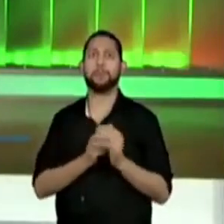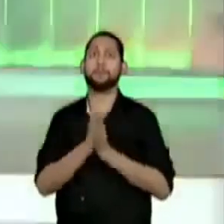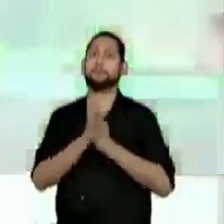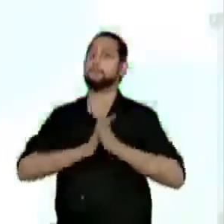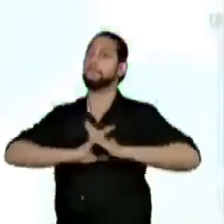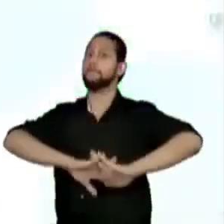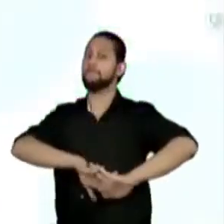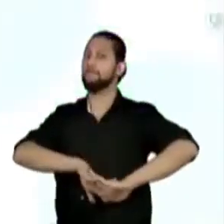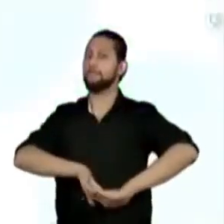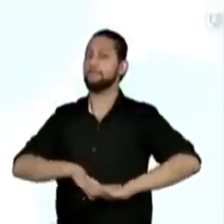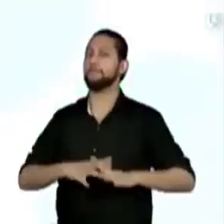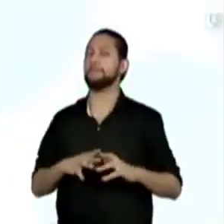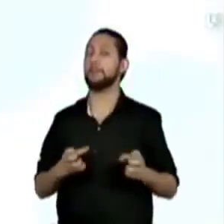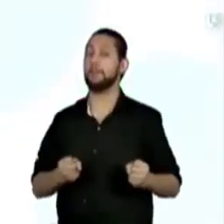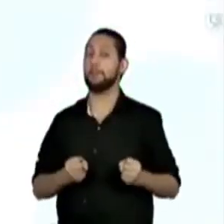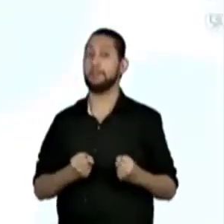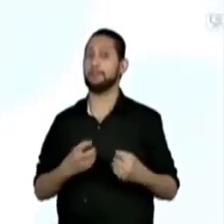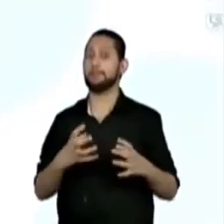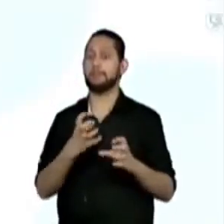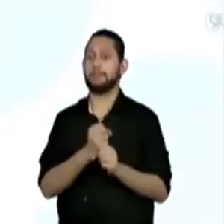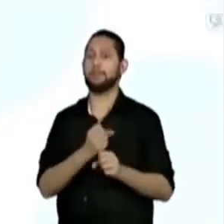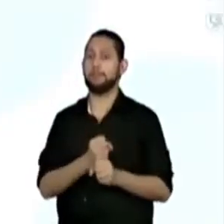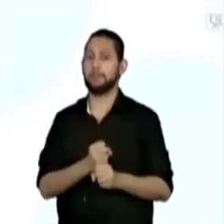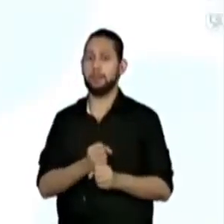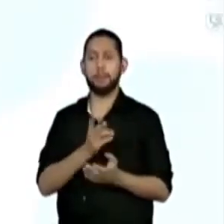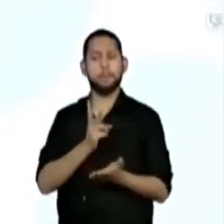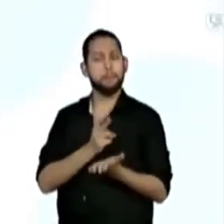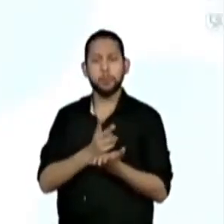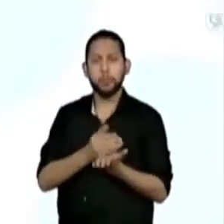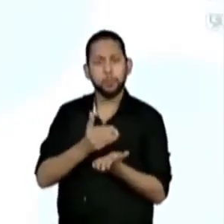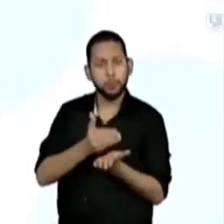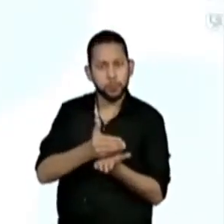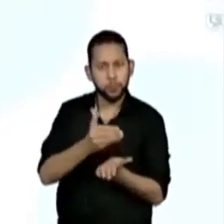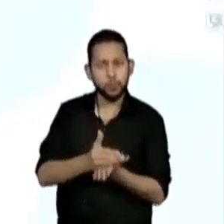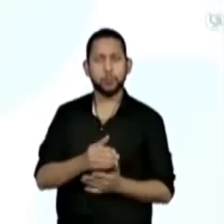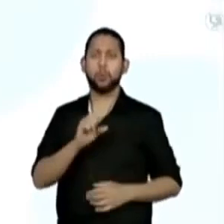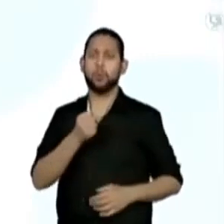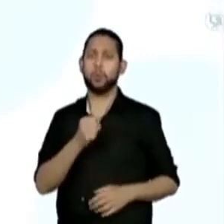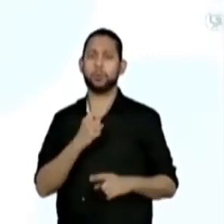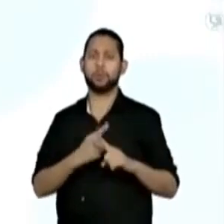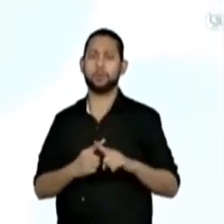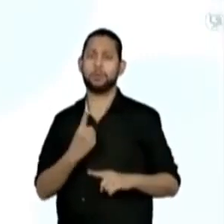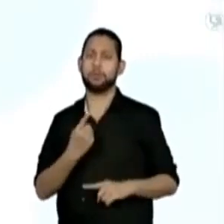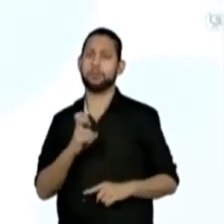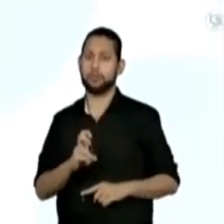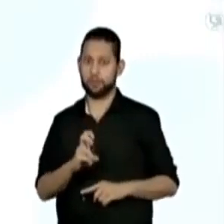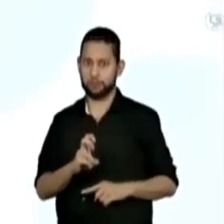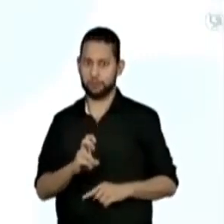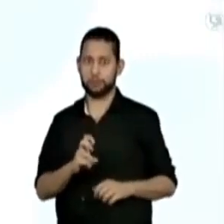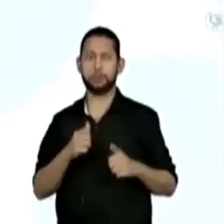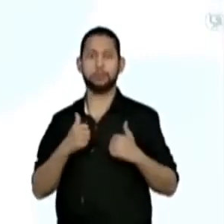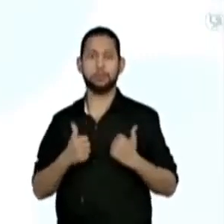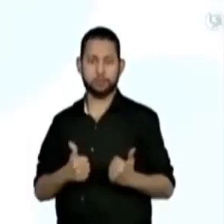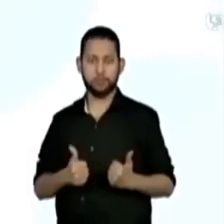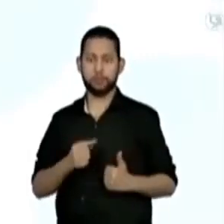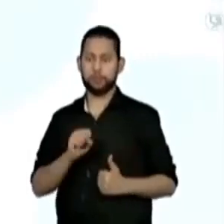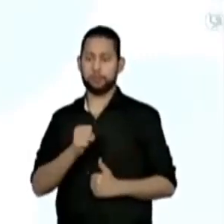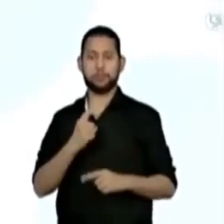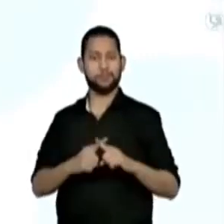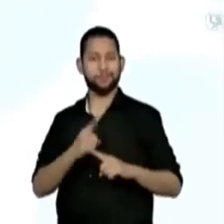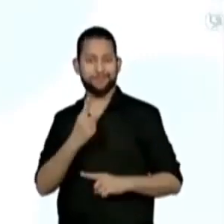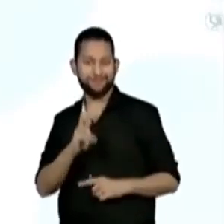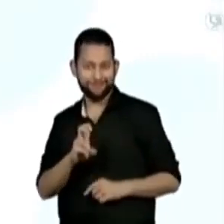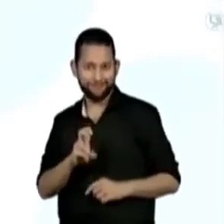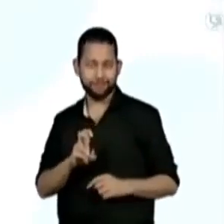Agora a gente vai calcular, utilizando esse mesmo procedimento, oito vezes 15, galera. Oito vezes 15.